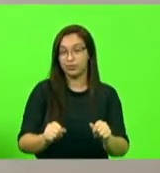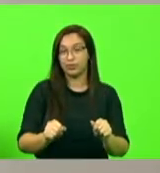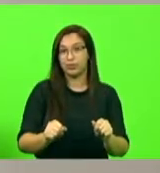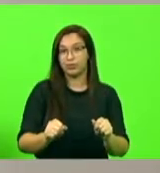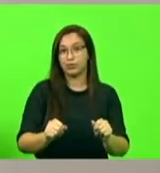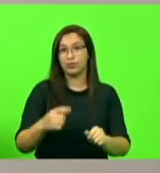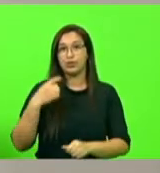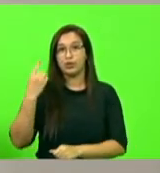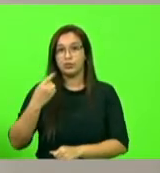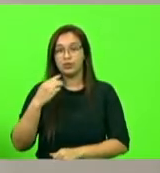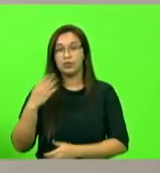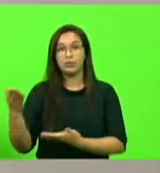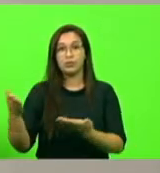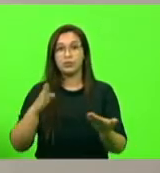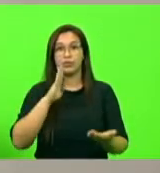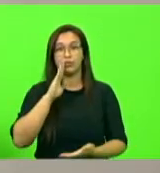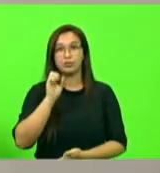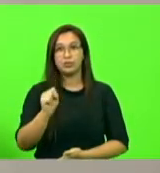Deputado Bruno Sousa. Boa ordem, presidente.